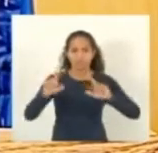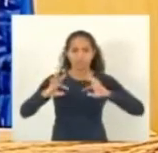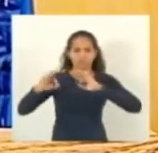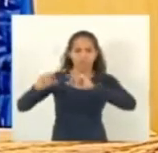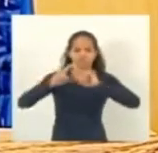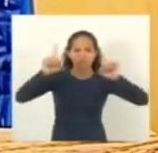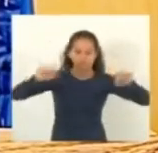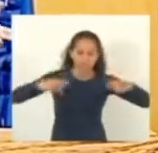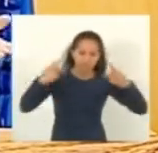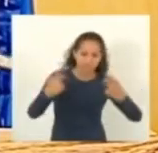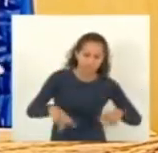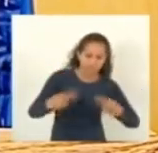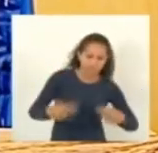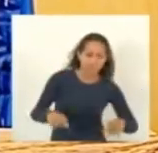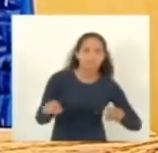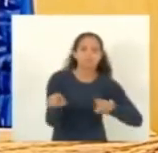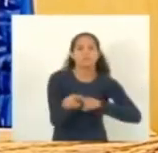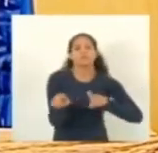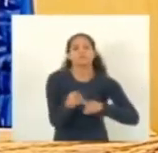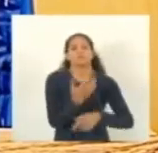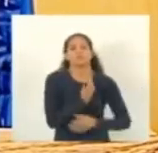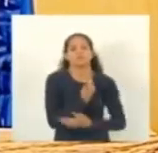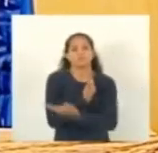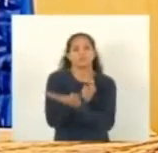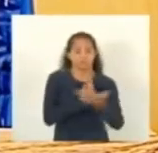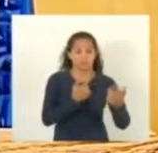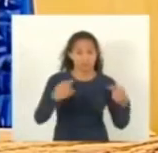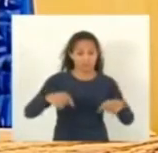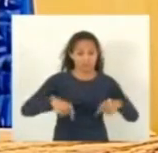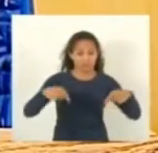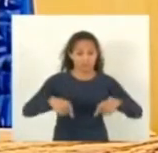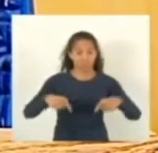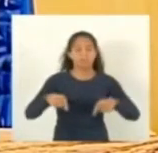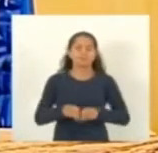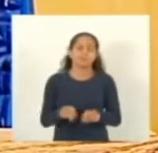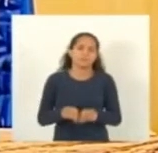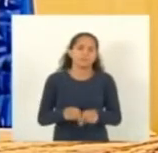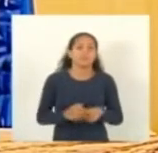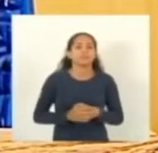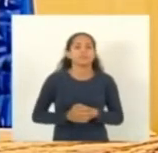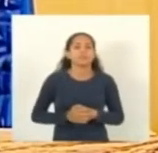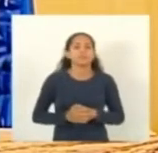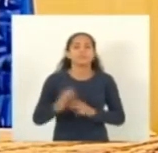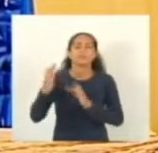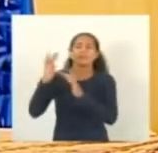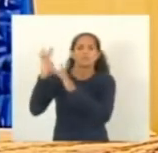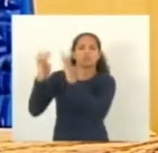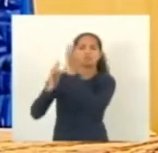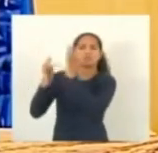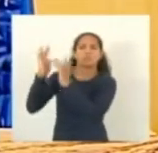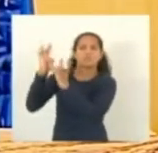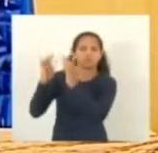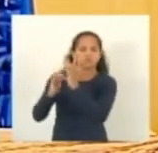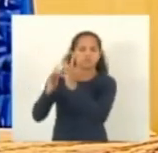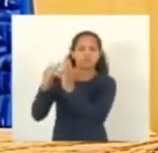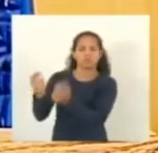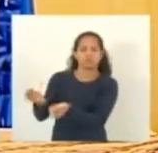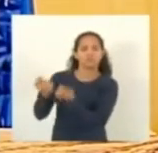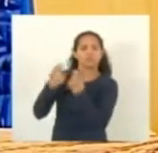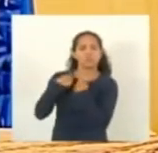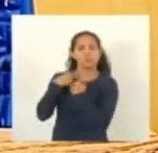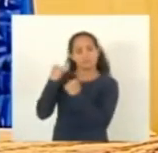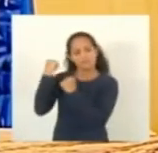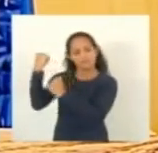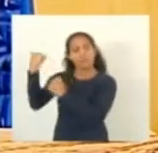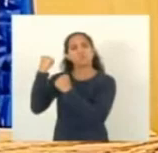funcionários desta casa para os nossos colegas aqui no plenário enfim e que Jesus nos fortaleça para